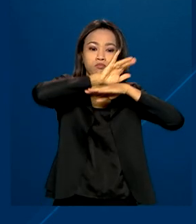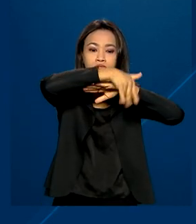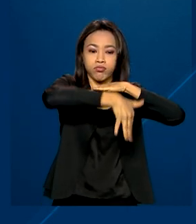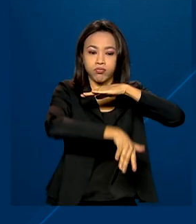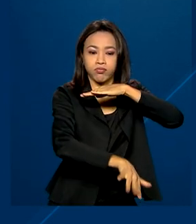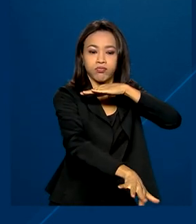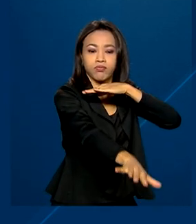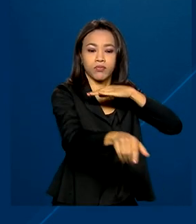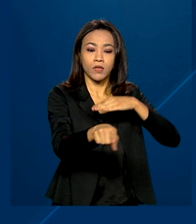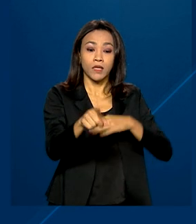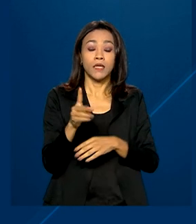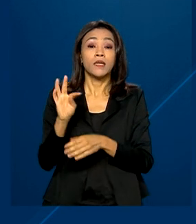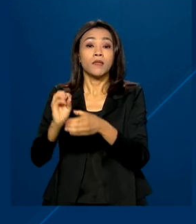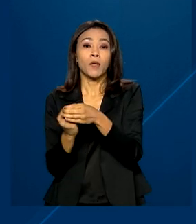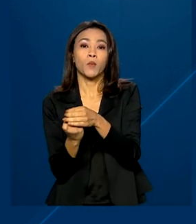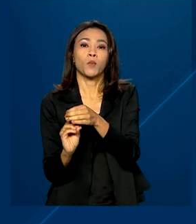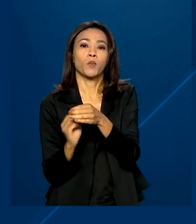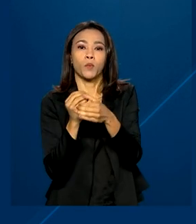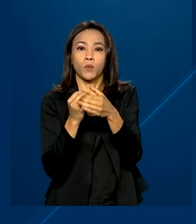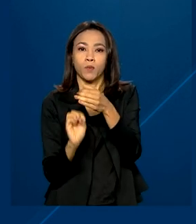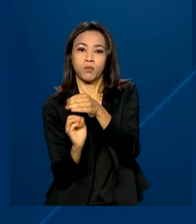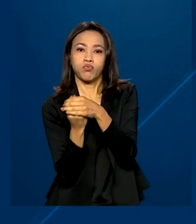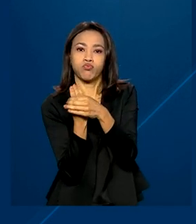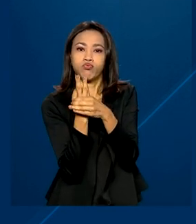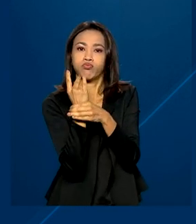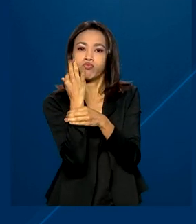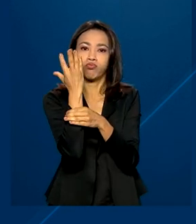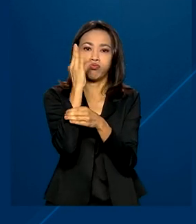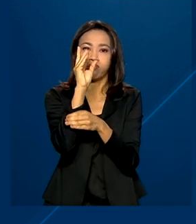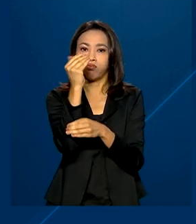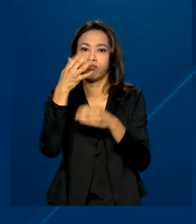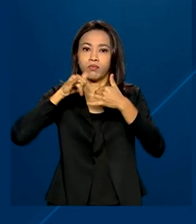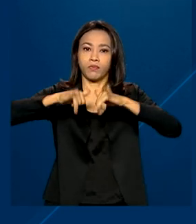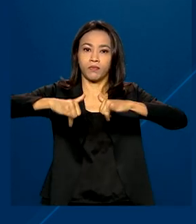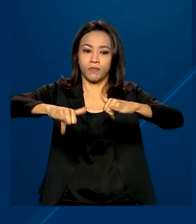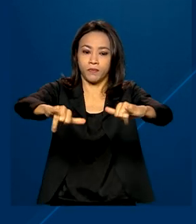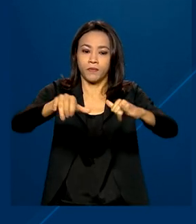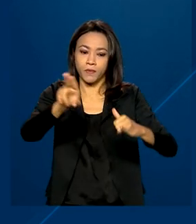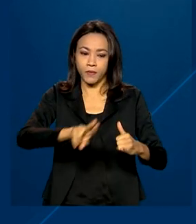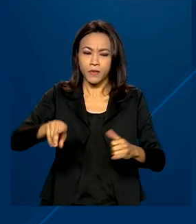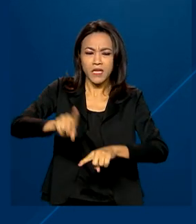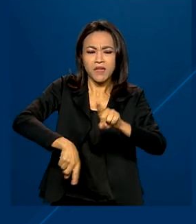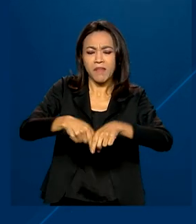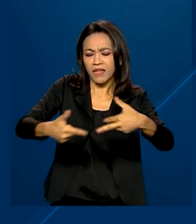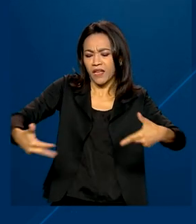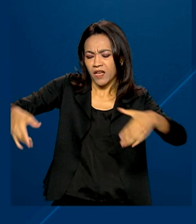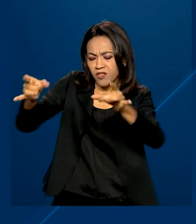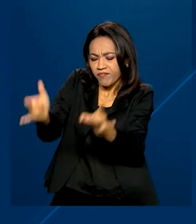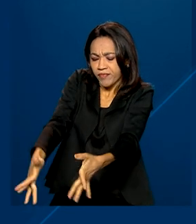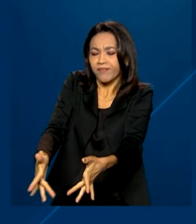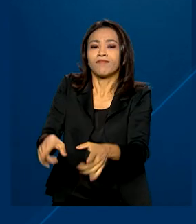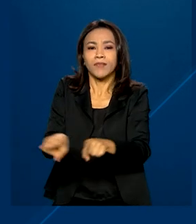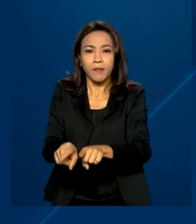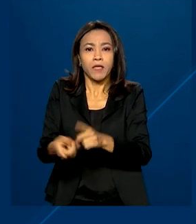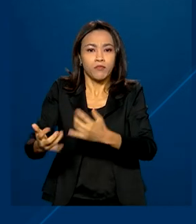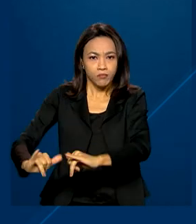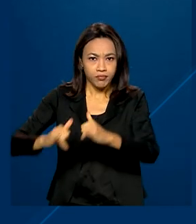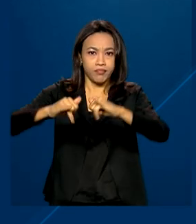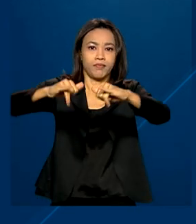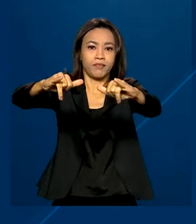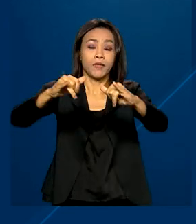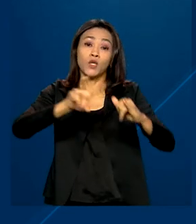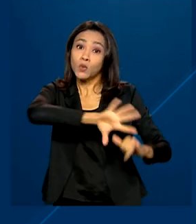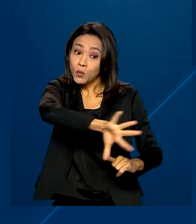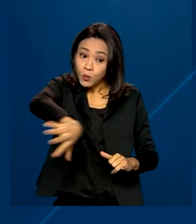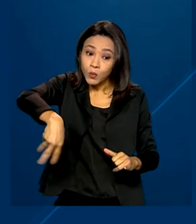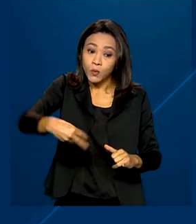termoelétricas à biomassa e a partir de resíduos sólidos urbanos. Todos devem iniciar o fornecimento em